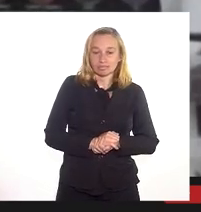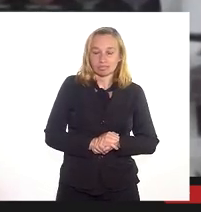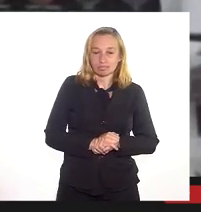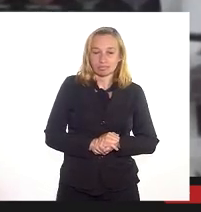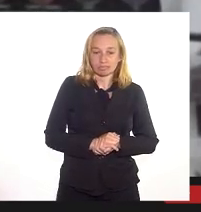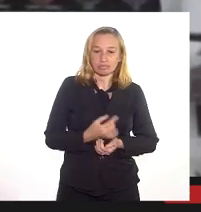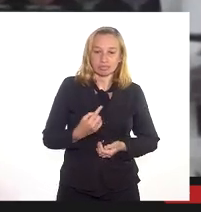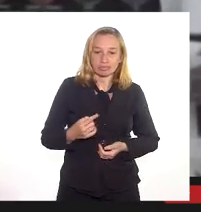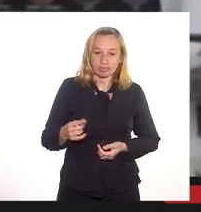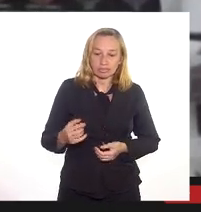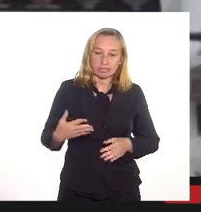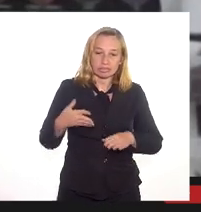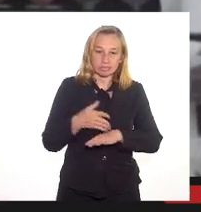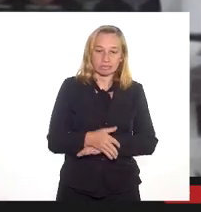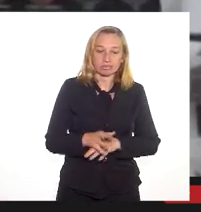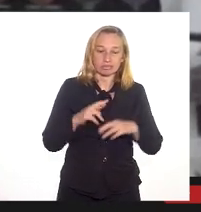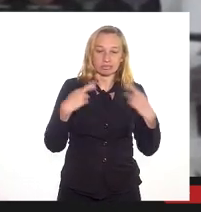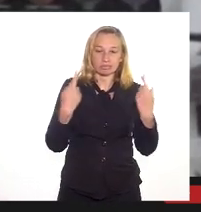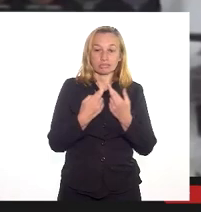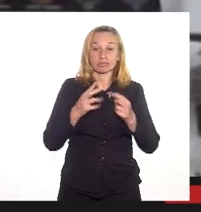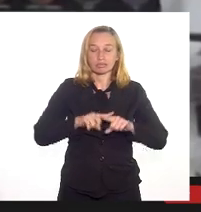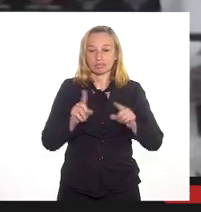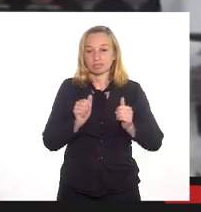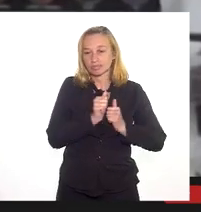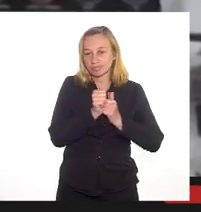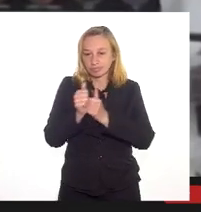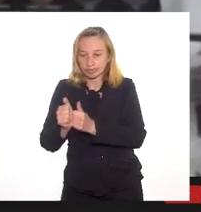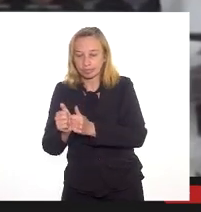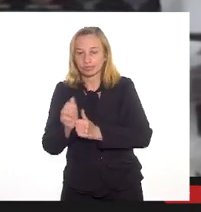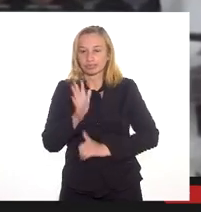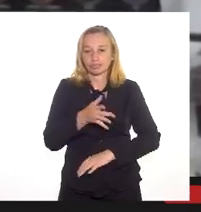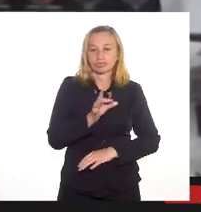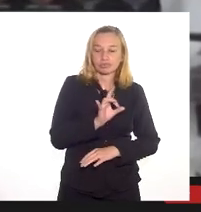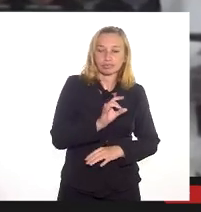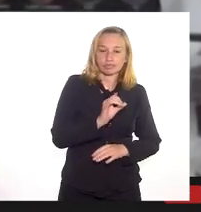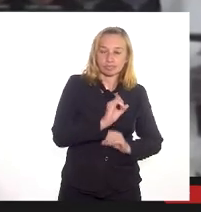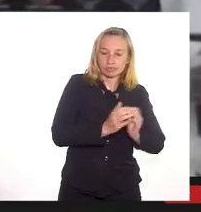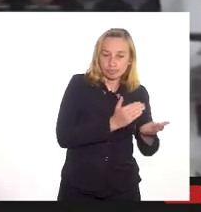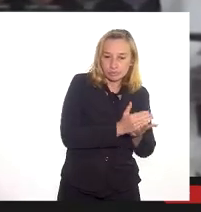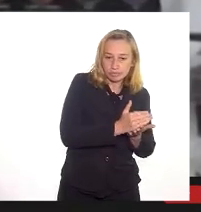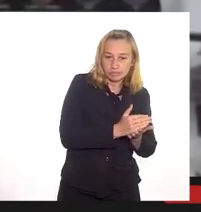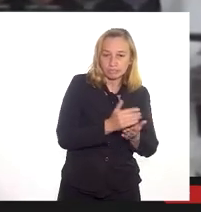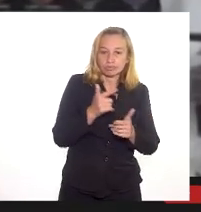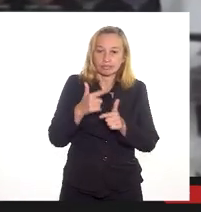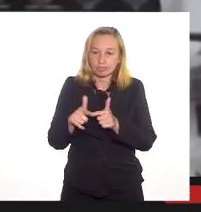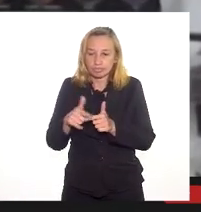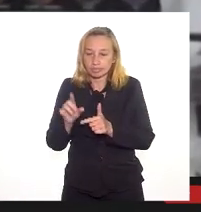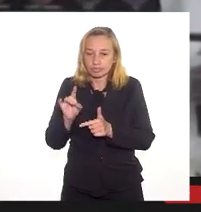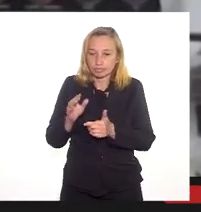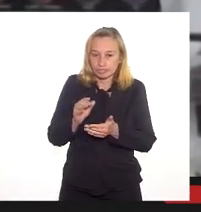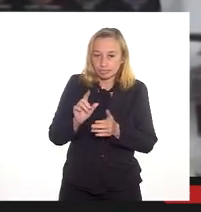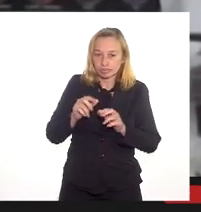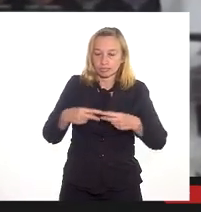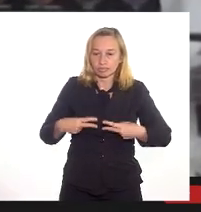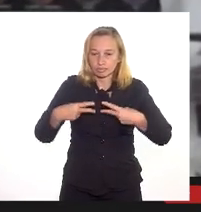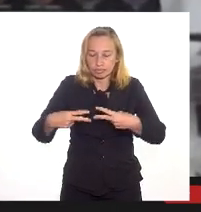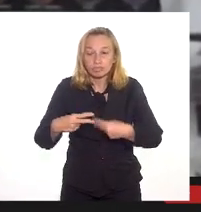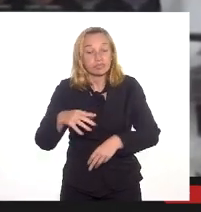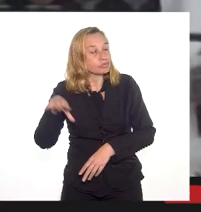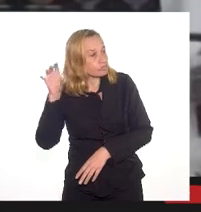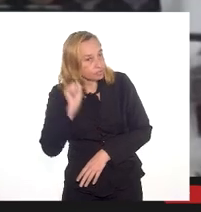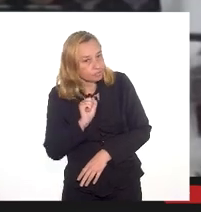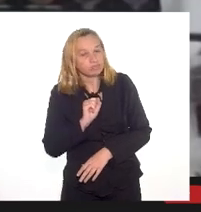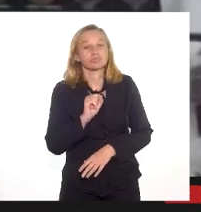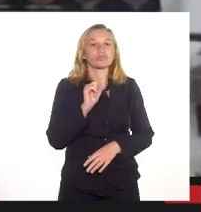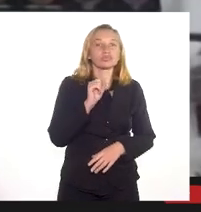participando da audiência, mas eu estava acompanhando desde o início, eu tive um problema somente com o link, assisti o que o professor Sebastião falou,